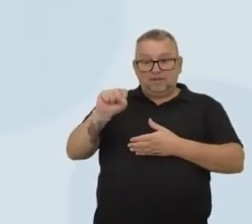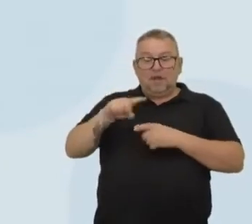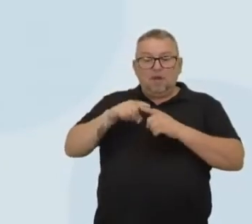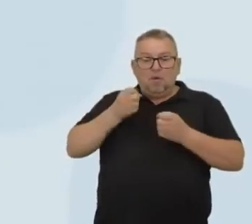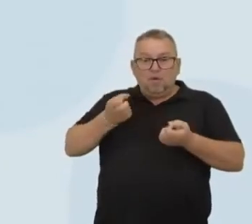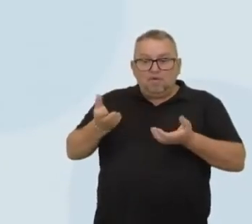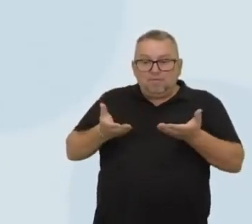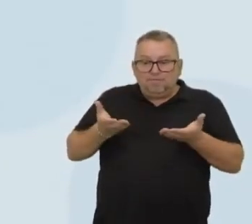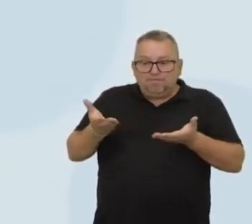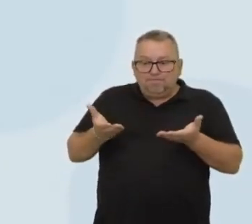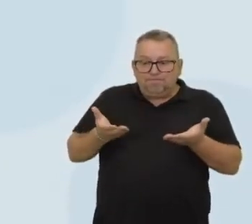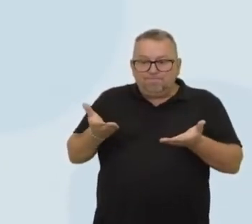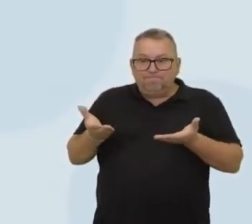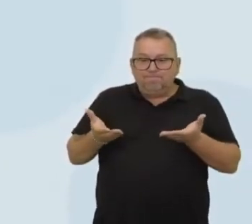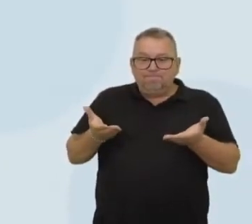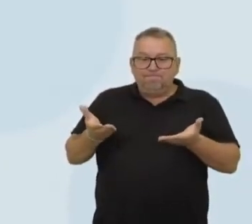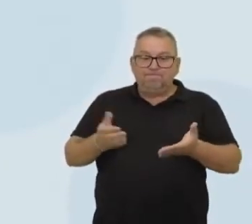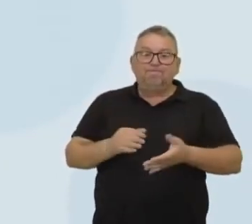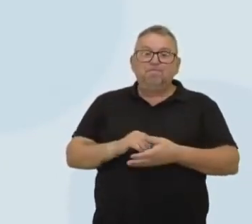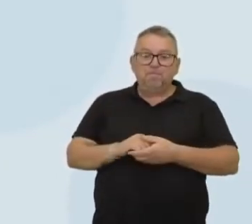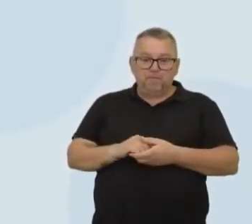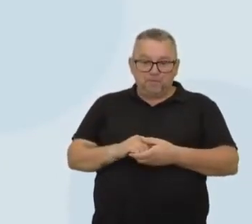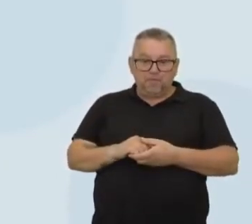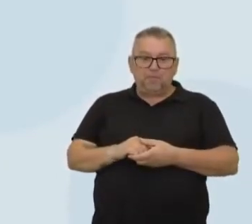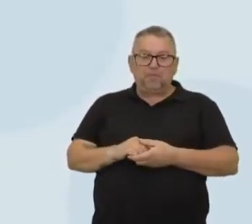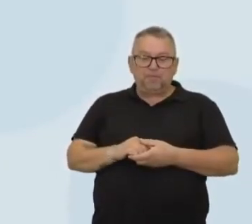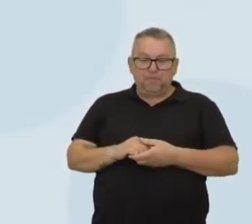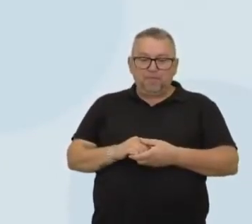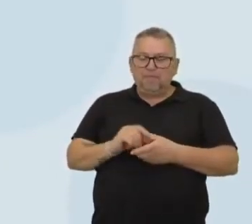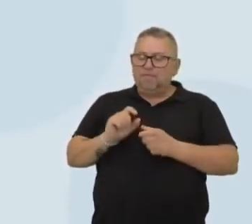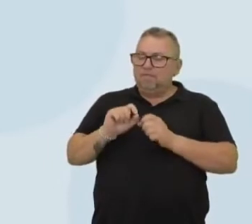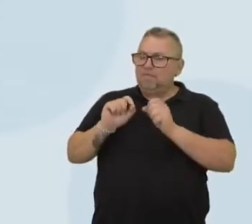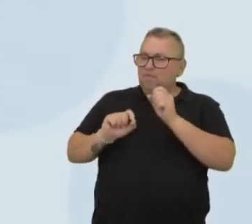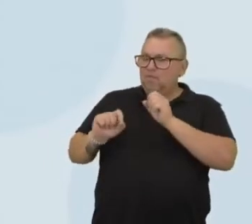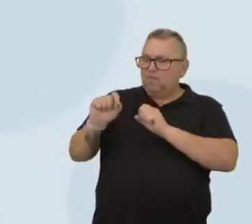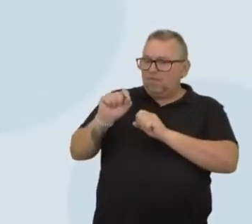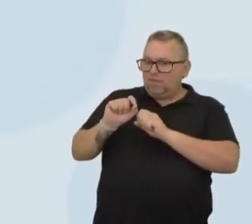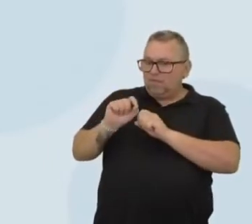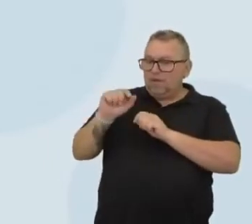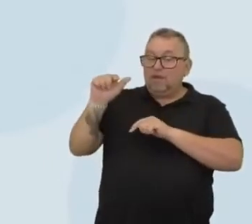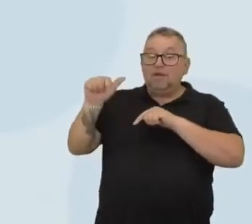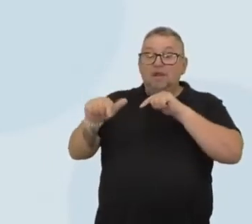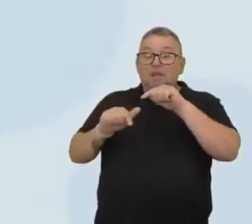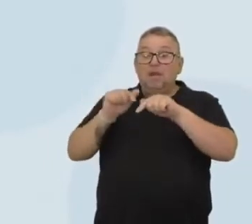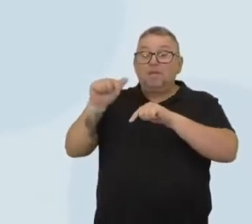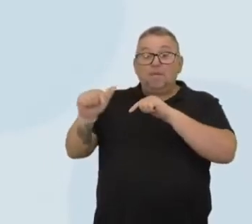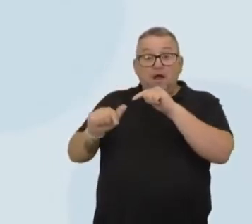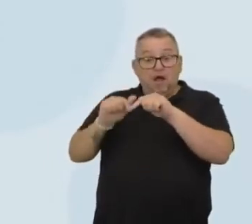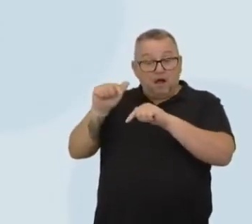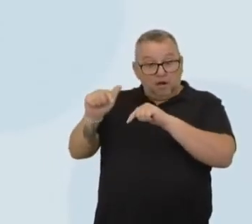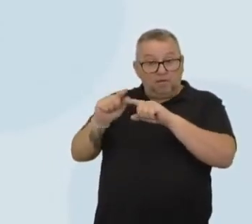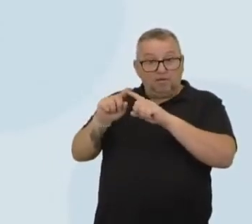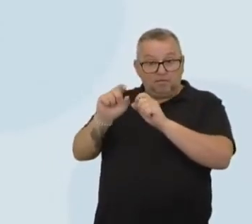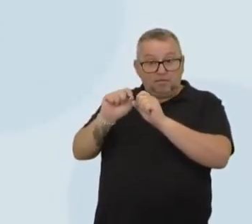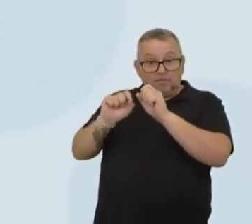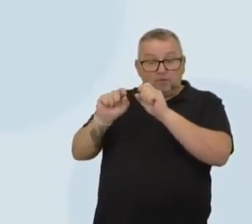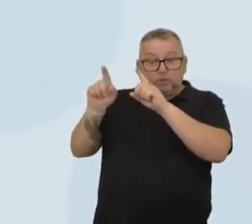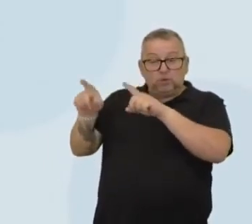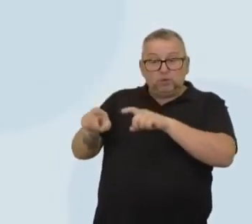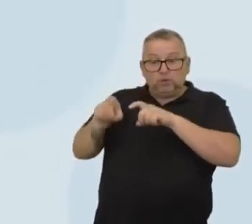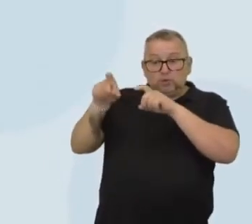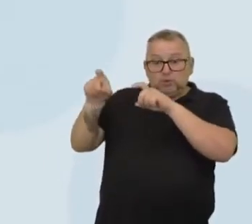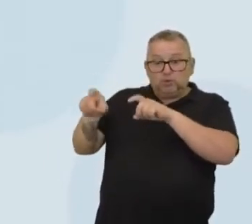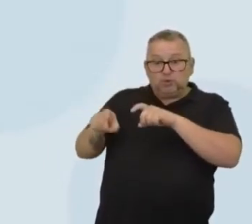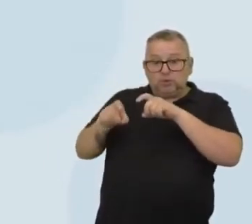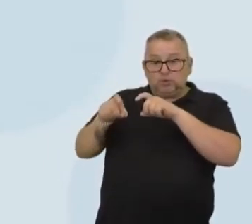estrutura social, nós temos os servos. O os servos fazem? Eles trabalham, né? Eles trabalham. E os